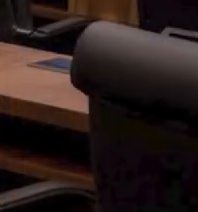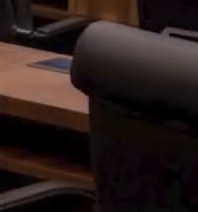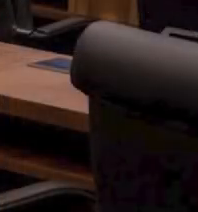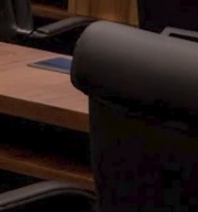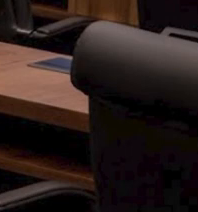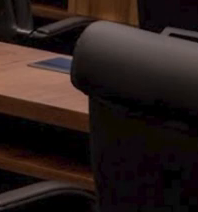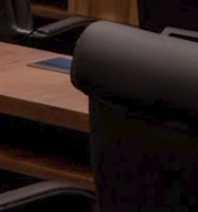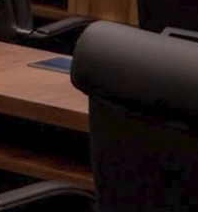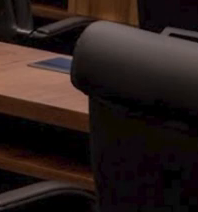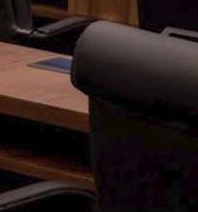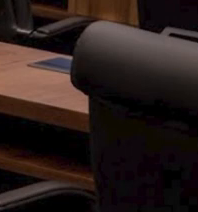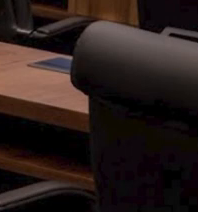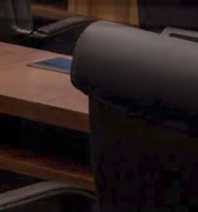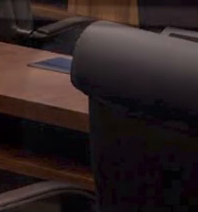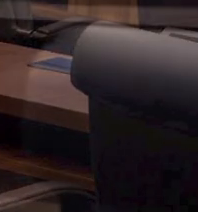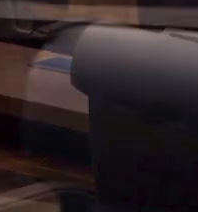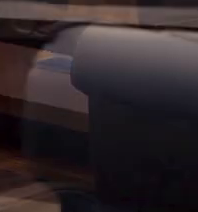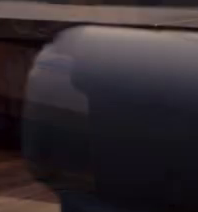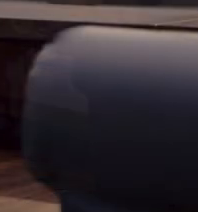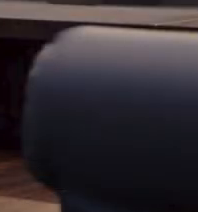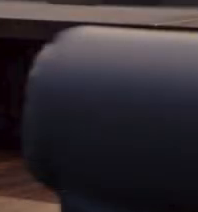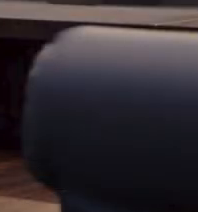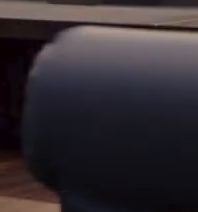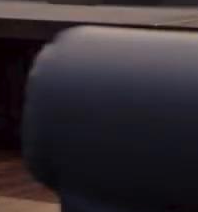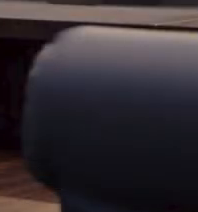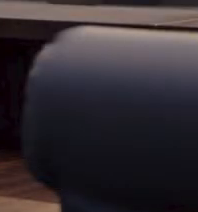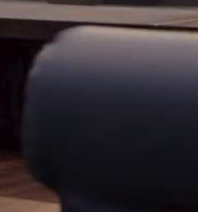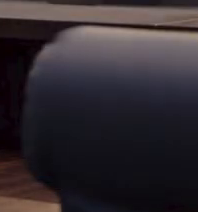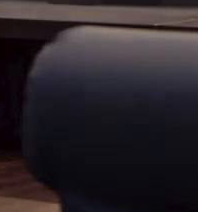até a próxima